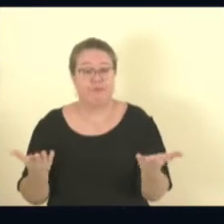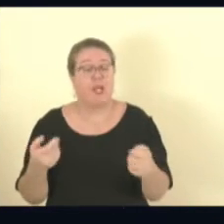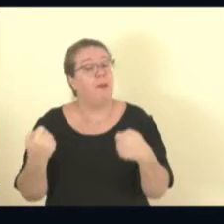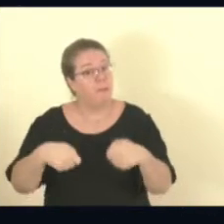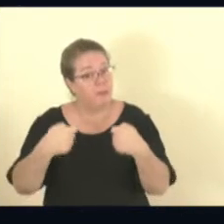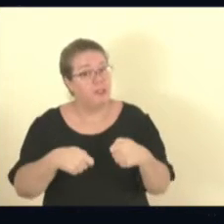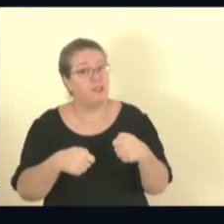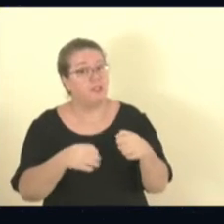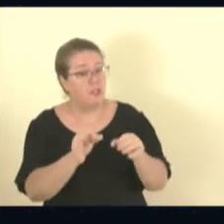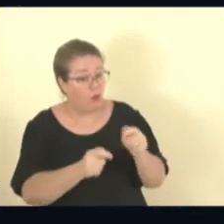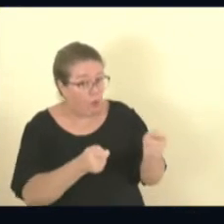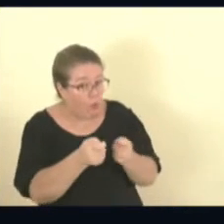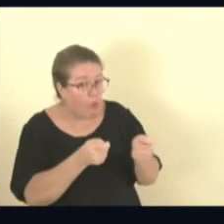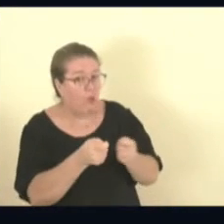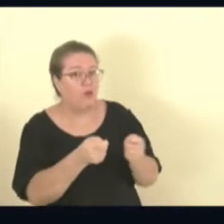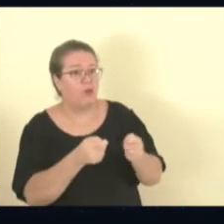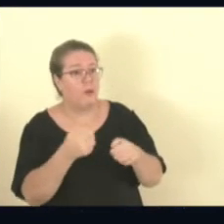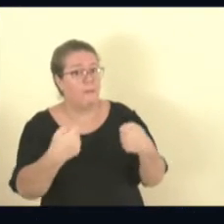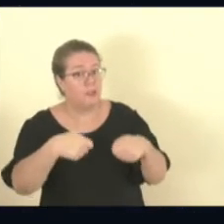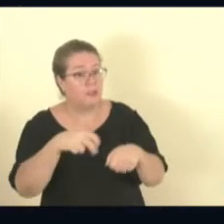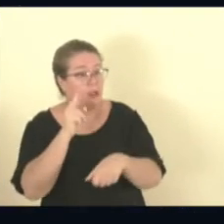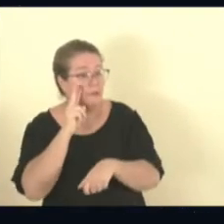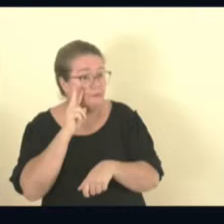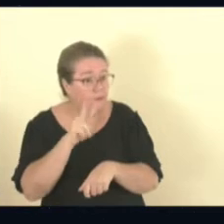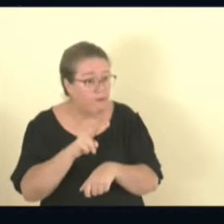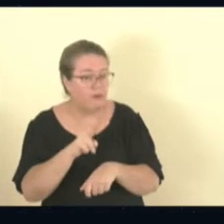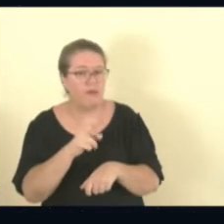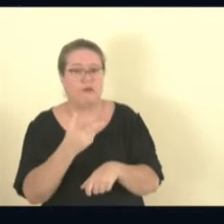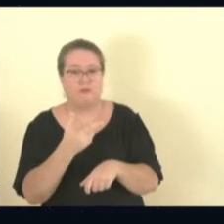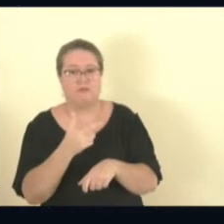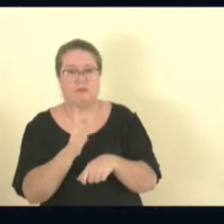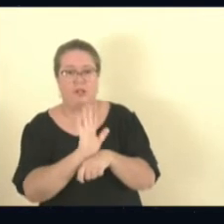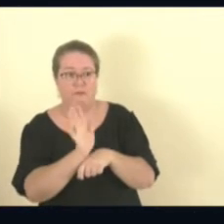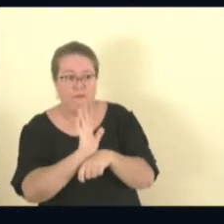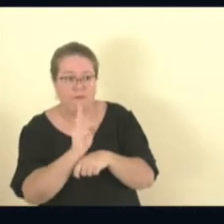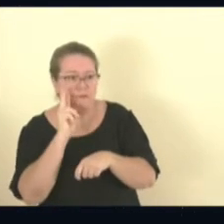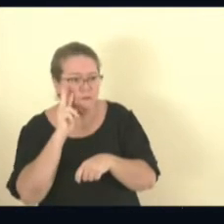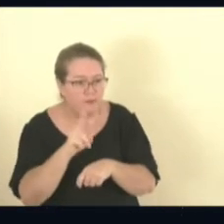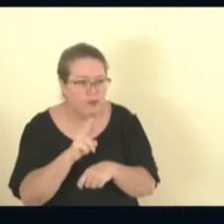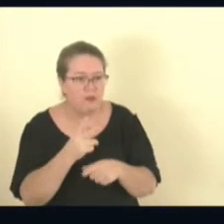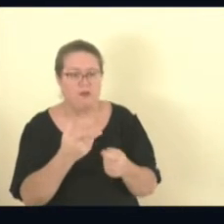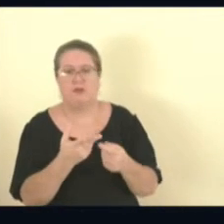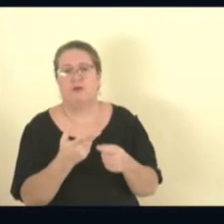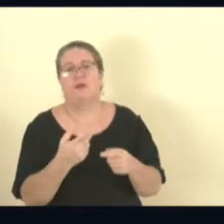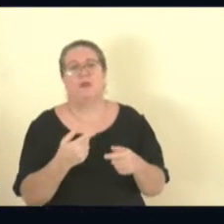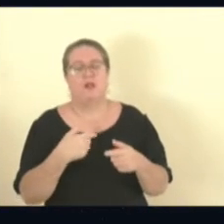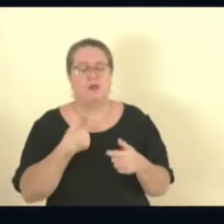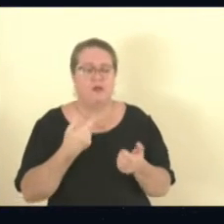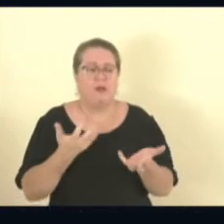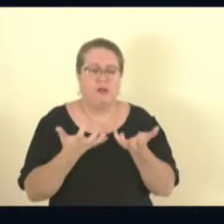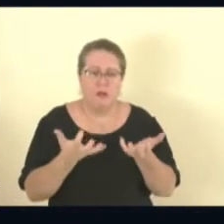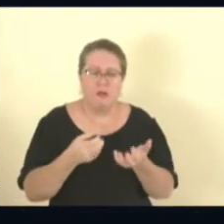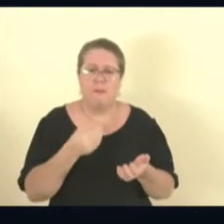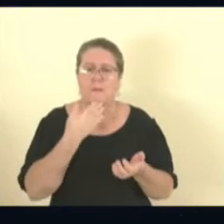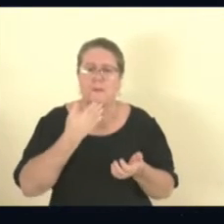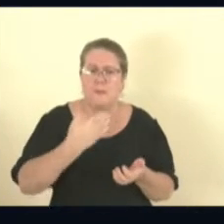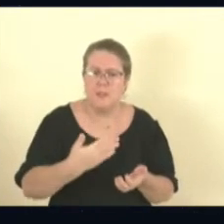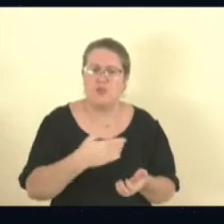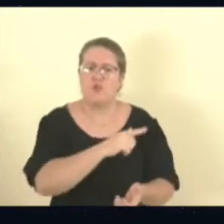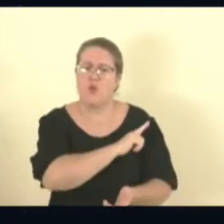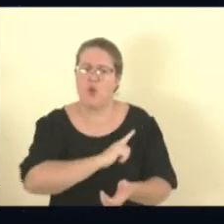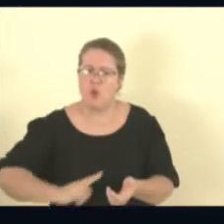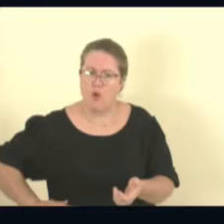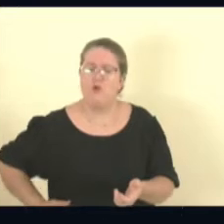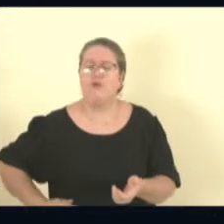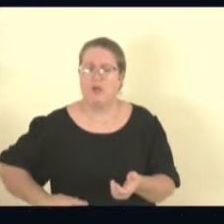tem que ser efetiva, a gente tem que... Eu vou fazer uma... Inclusive, uma cobrança ao governo, eu vou sair com os deputados colaborar-se de que essa fiscalização seja